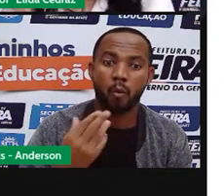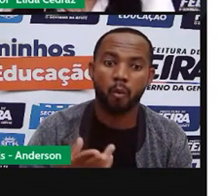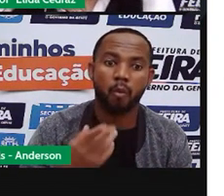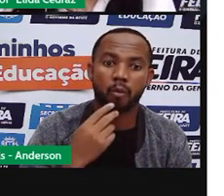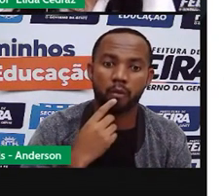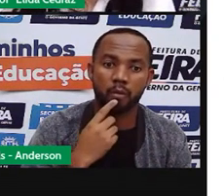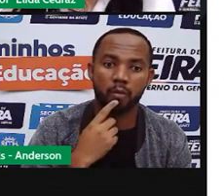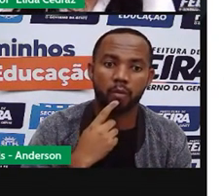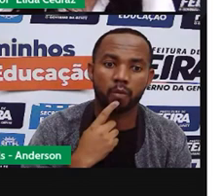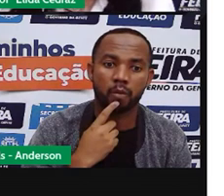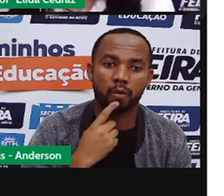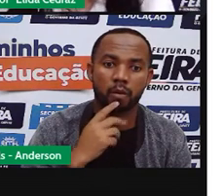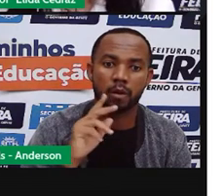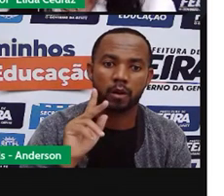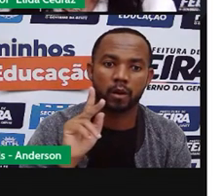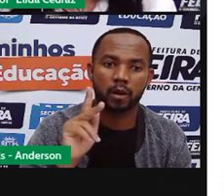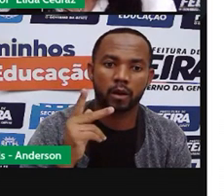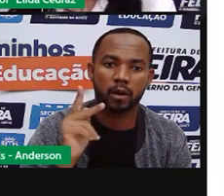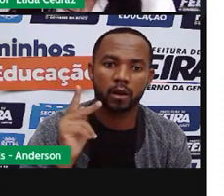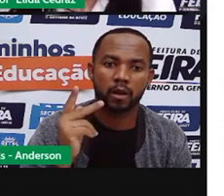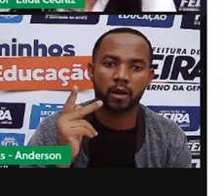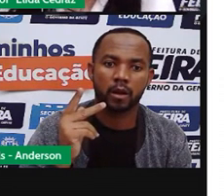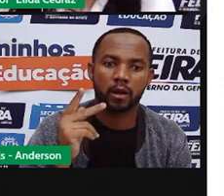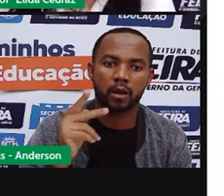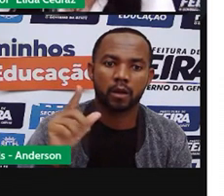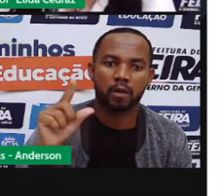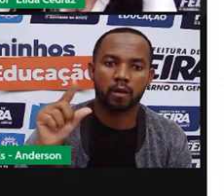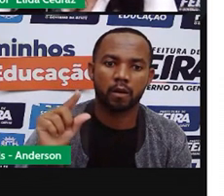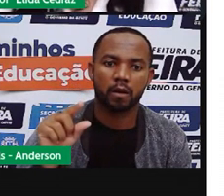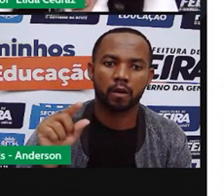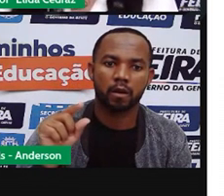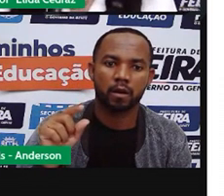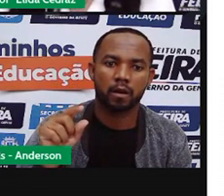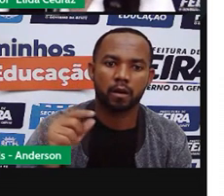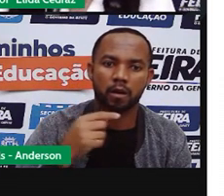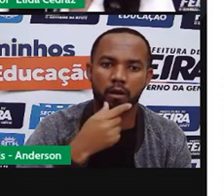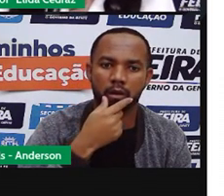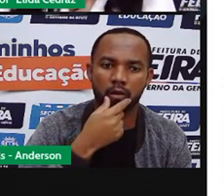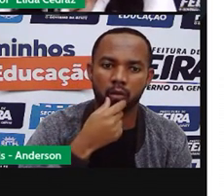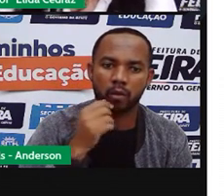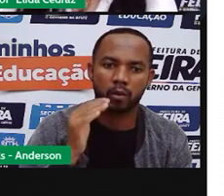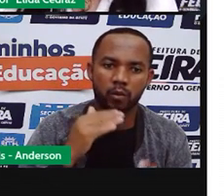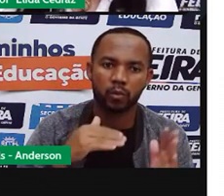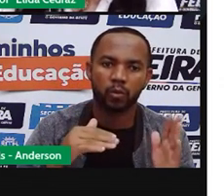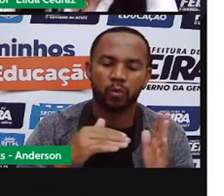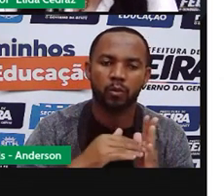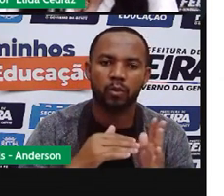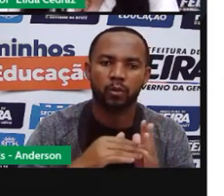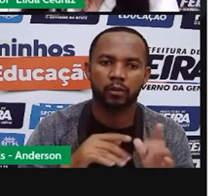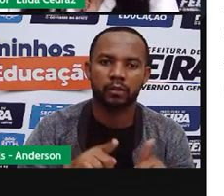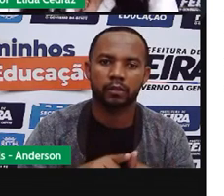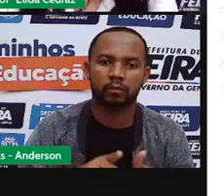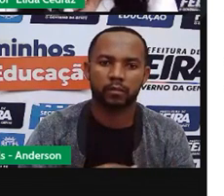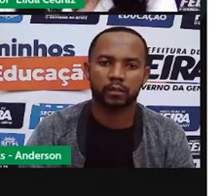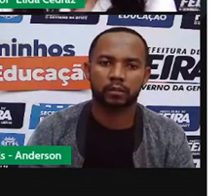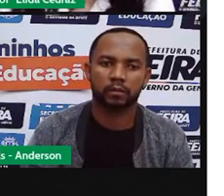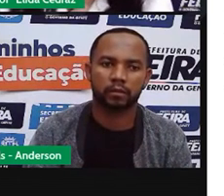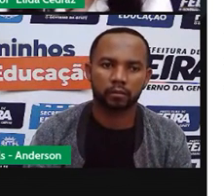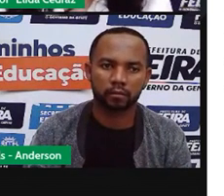com o H minúsculo que é a abreviação de hora ou todo por extenso três horas